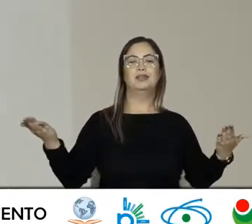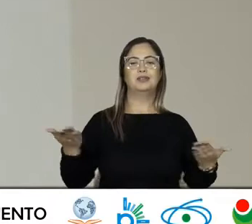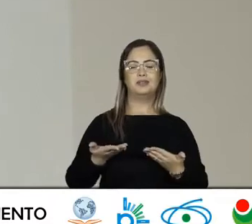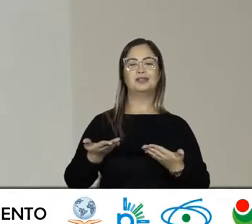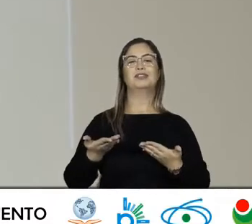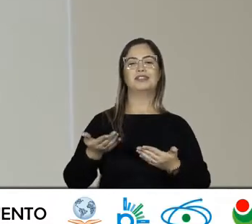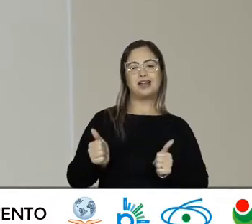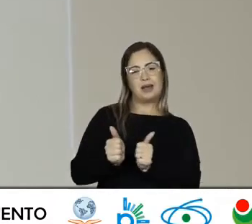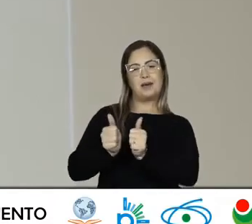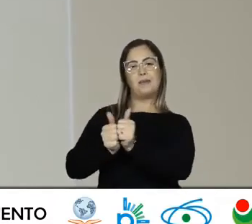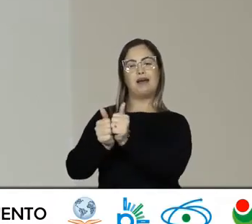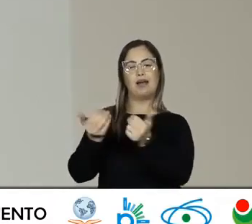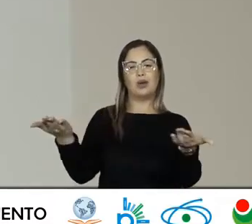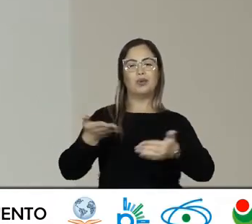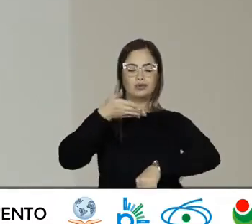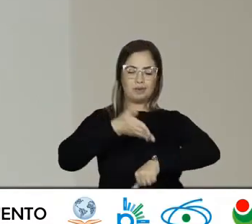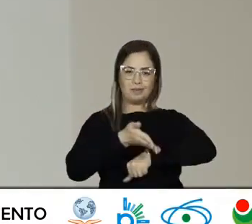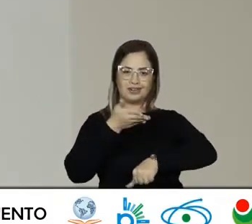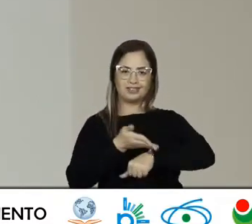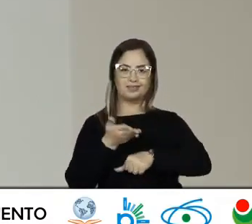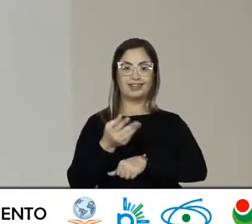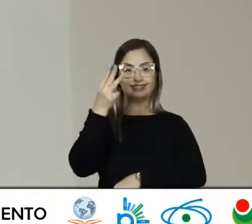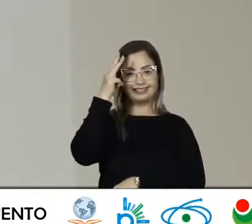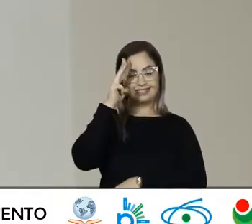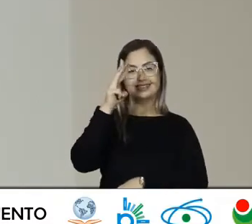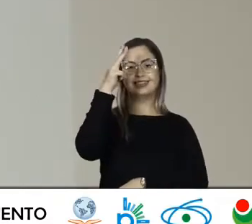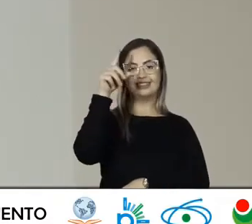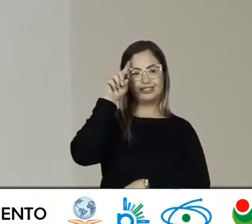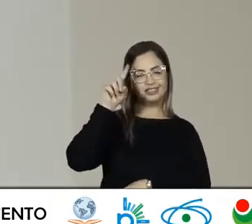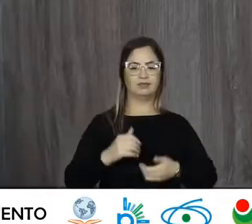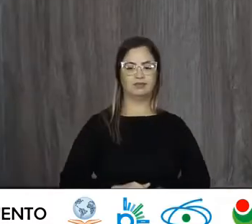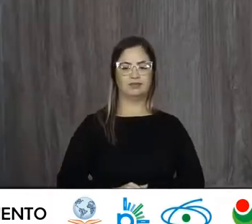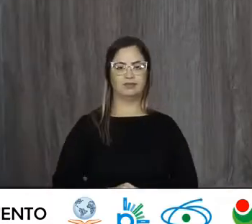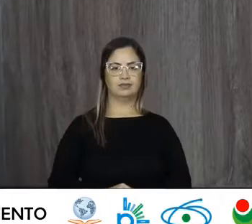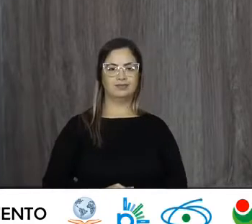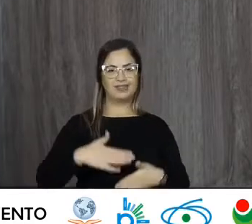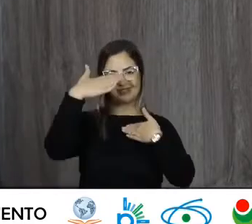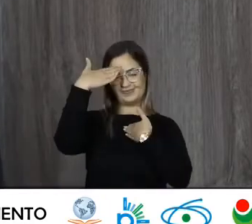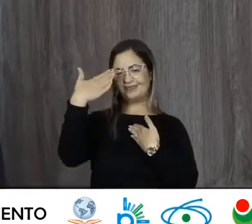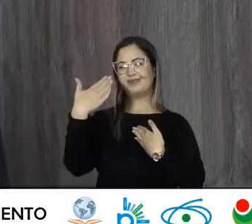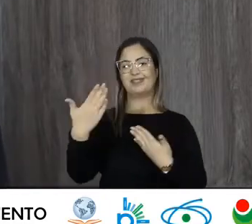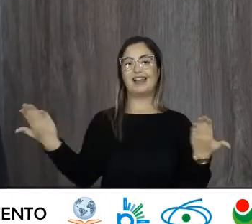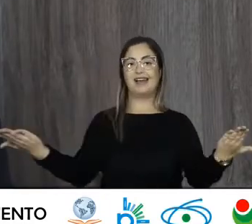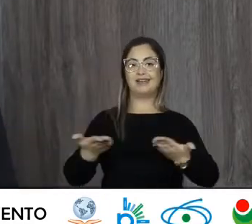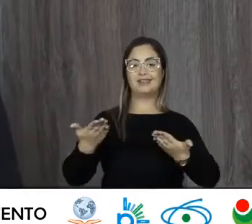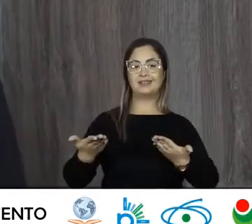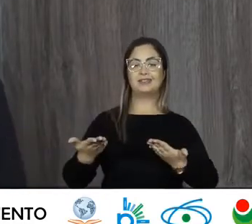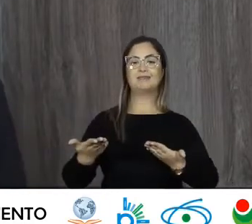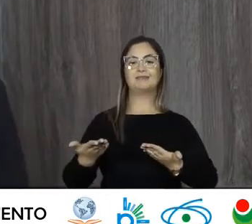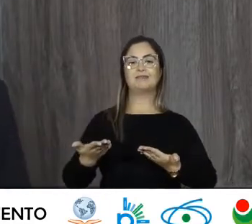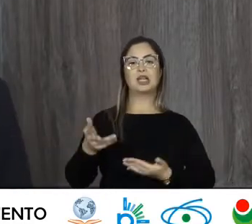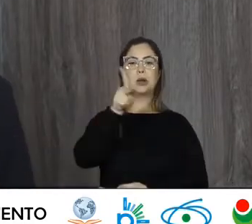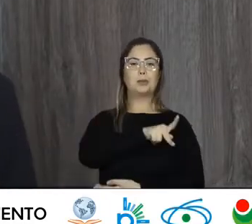A acompanhar As reflexões Conosco Nesses três dias Muito obrigado Obrigada Nós passamos Agora então